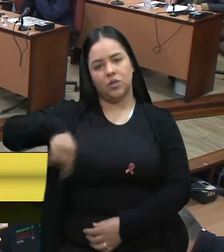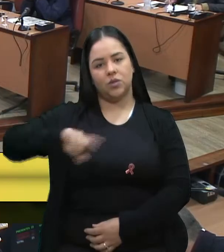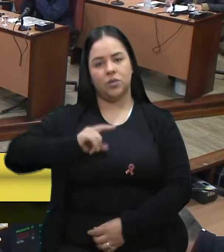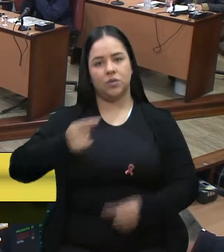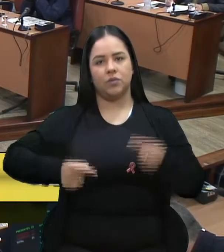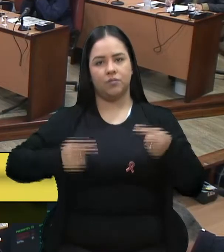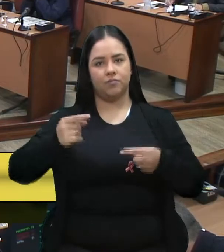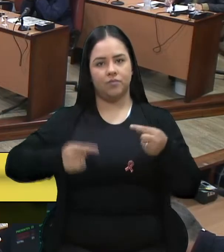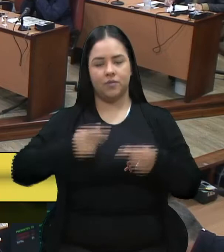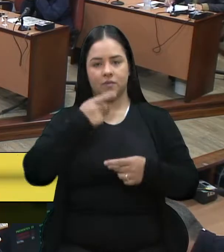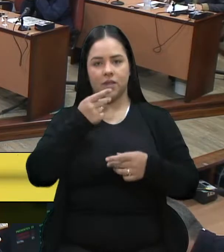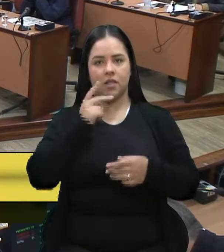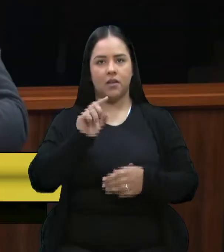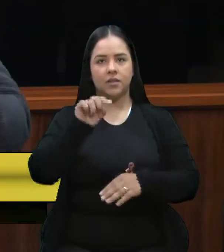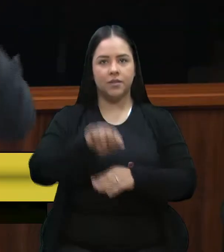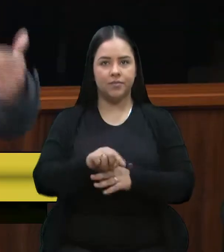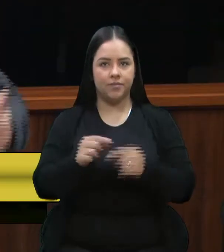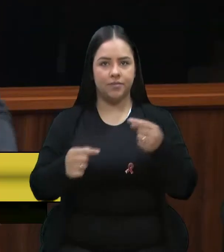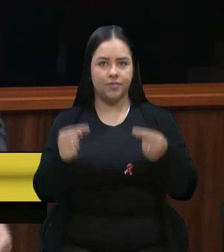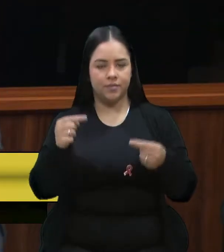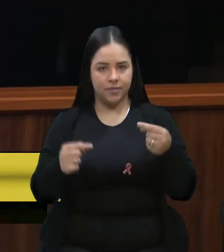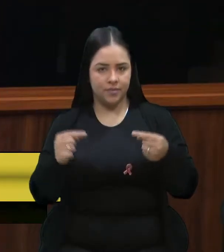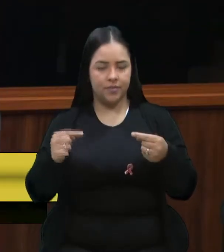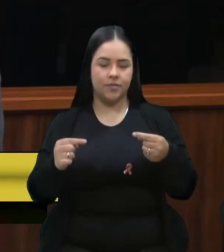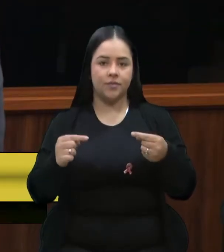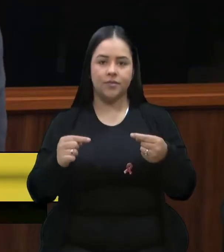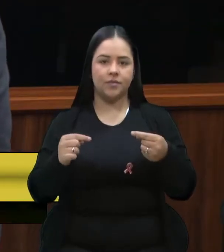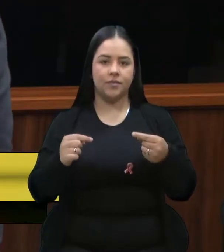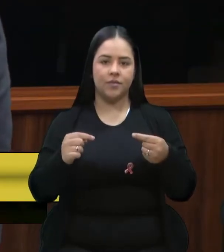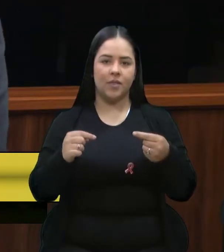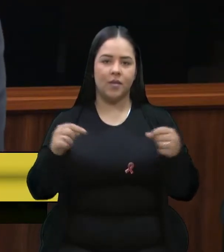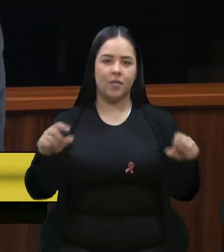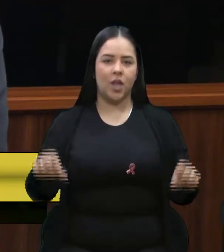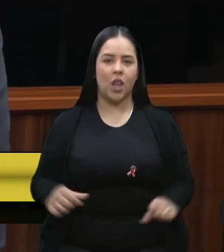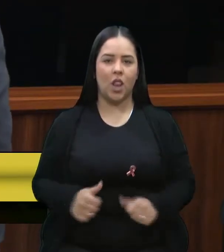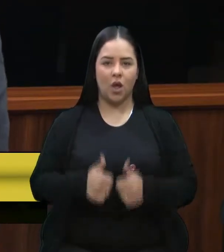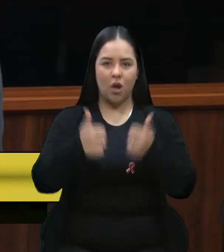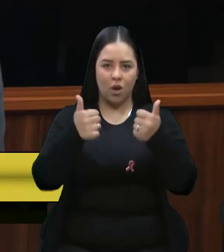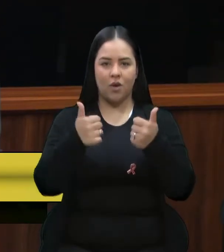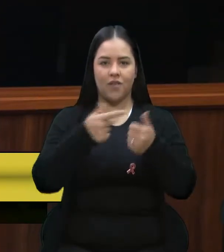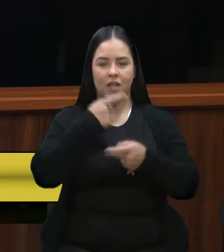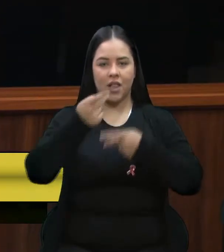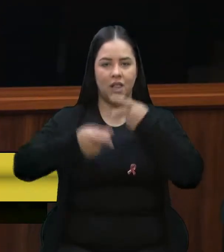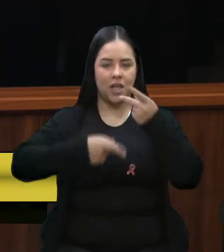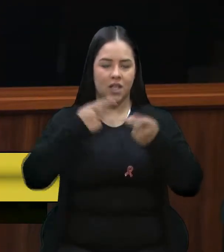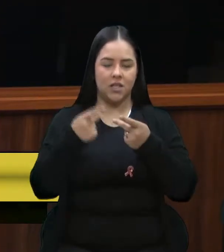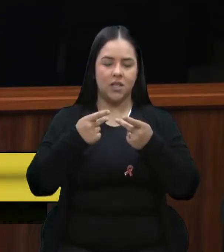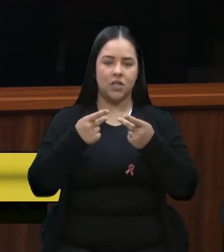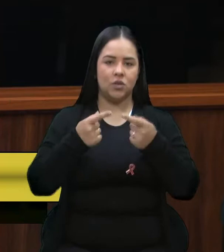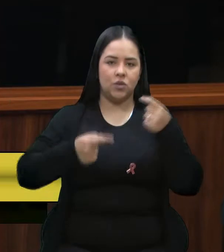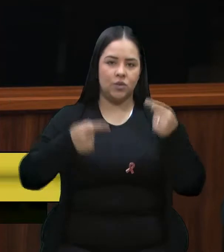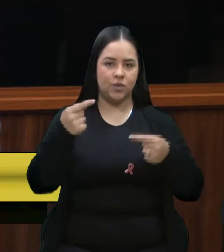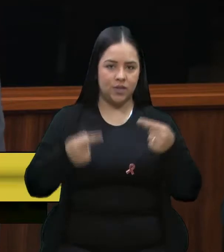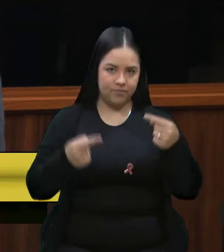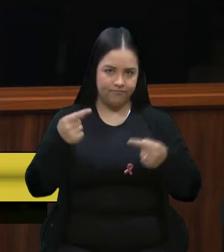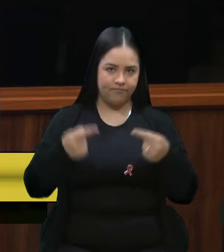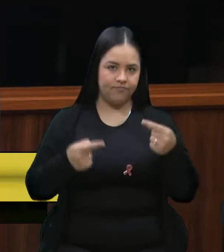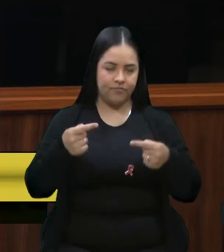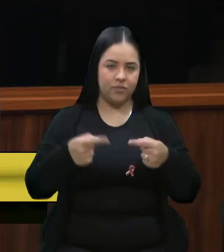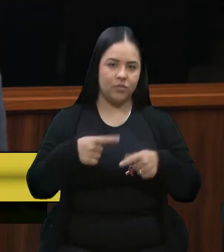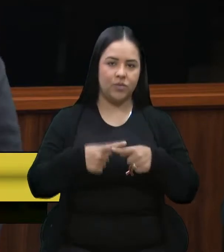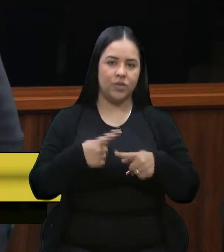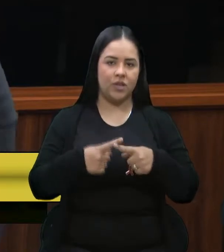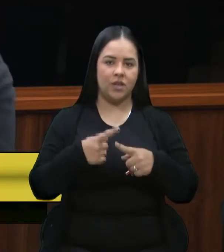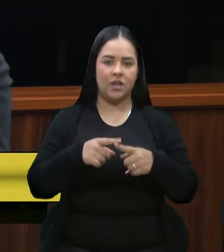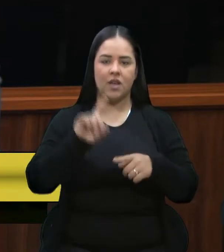trazer para casa essa discussão, trazer luz a essa discussão que impacta